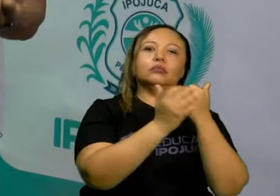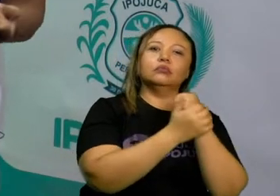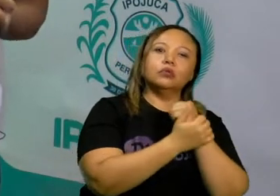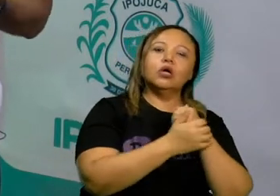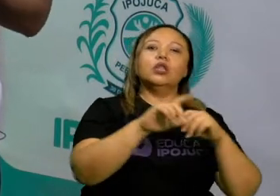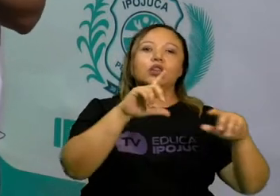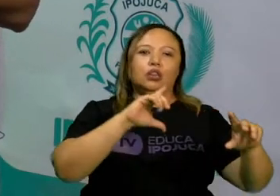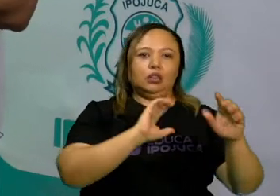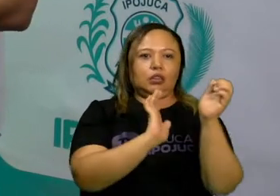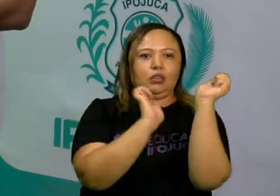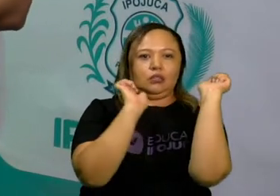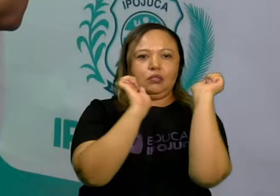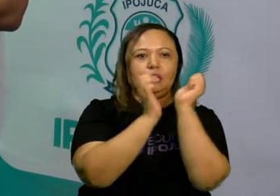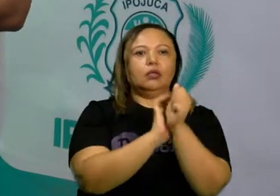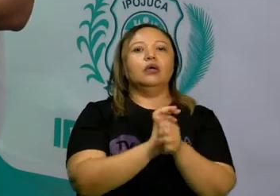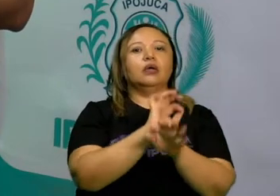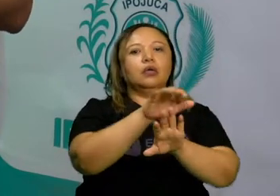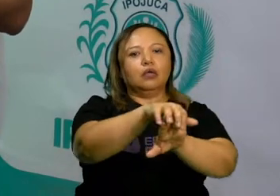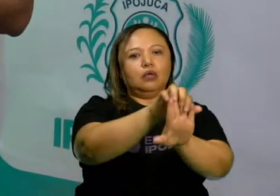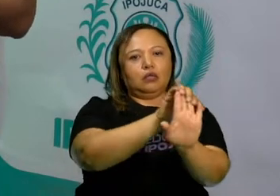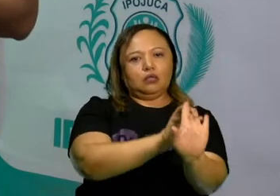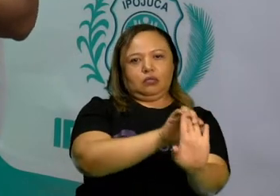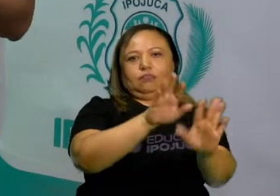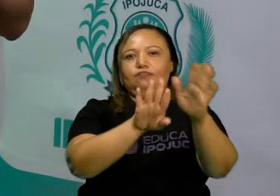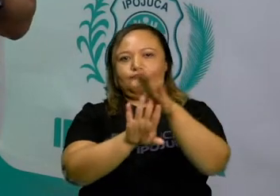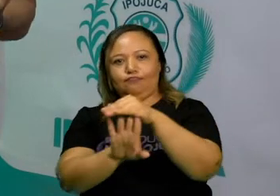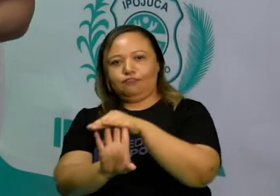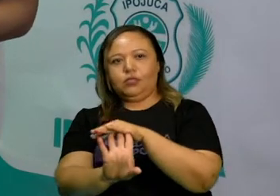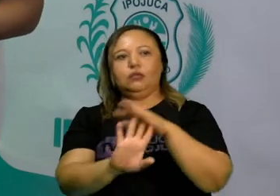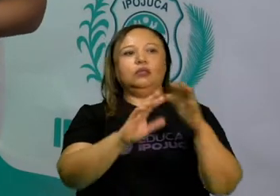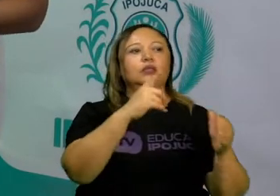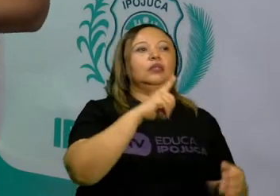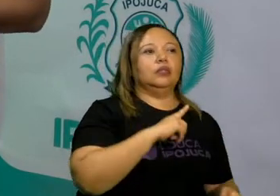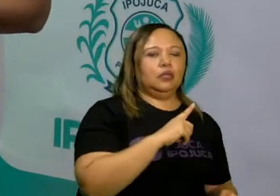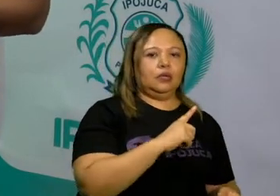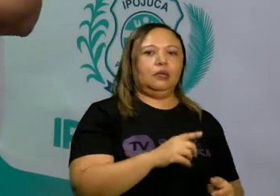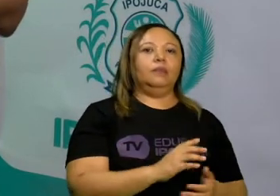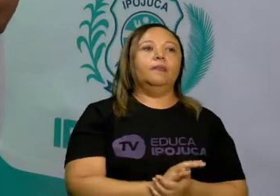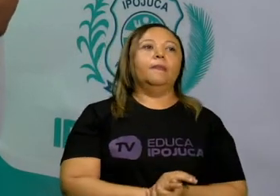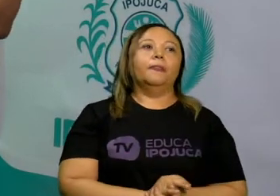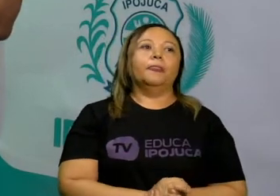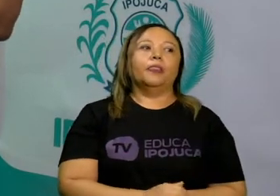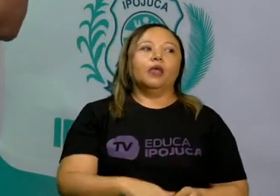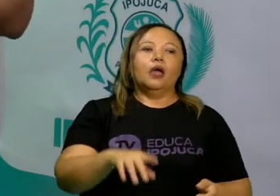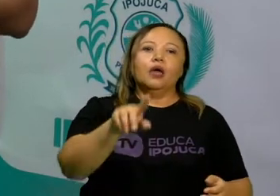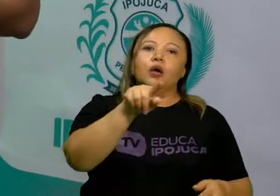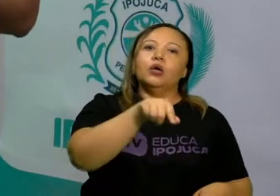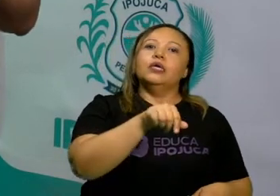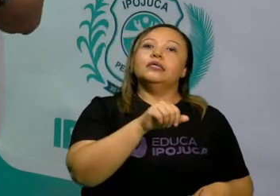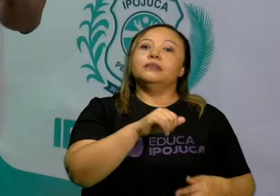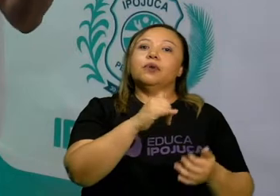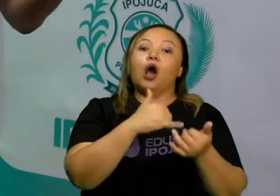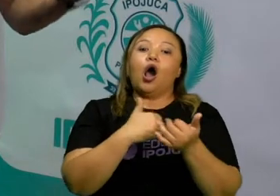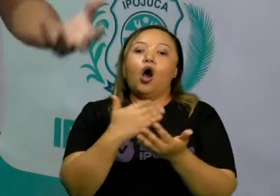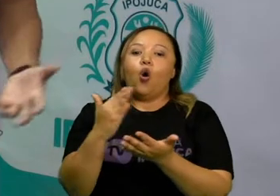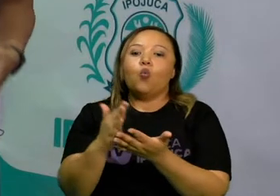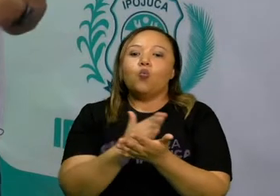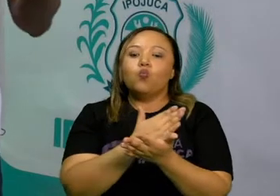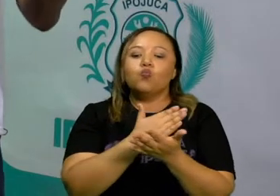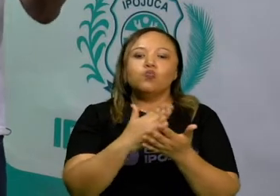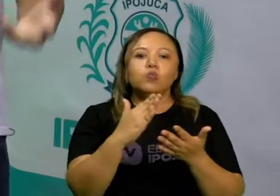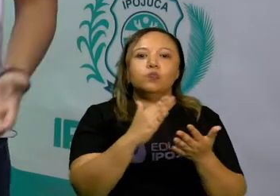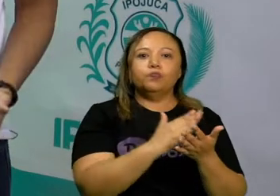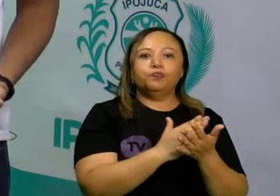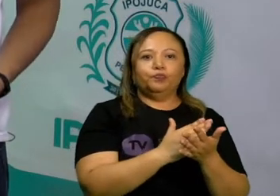nome também dos jogos, podem variar. A gente tem aqui o exemplo, vou te dar um exemplo para vocês, da amarelinha, que em alguns lugares também é